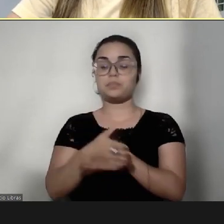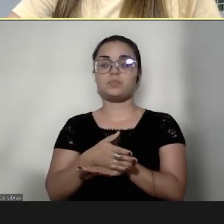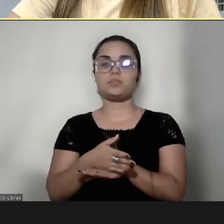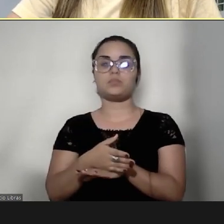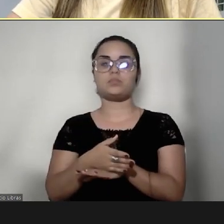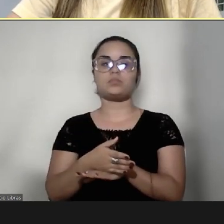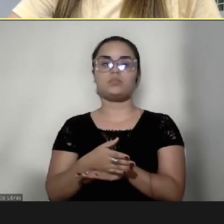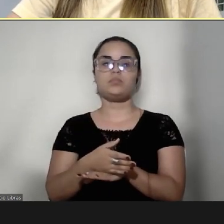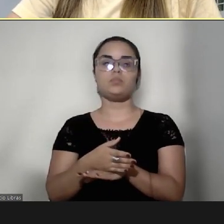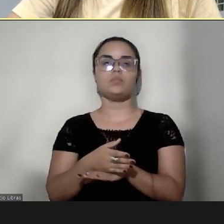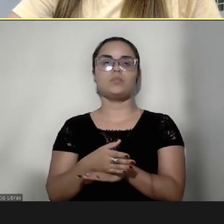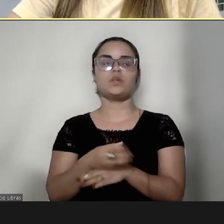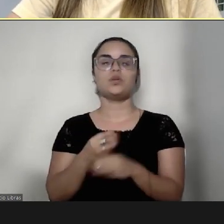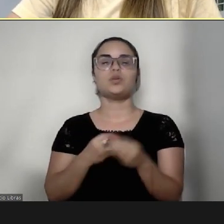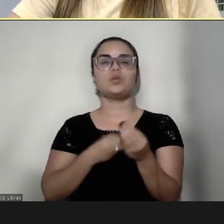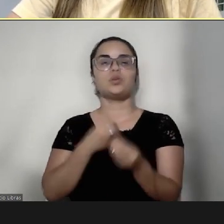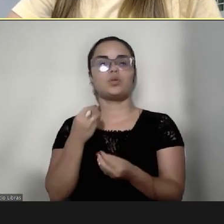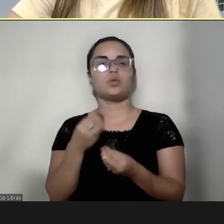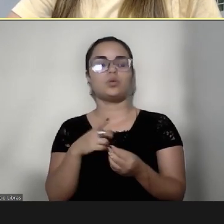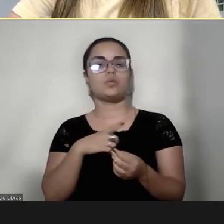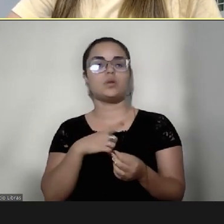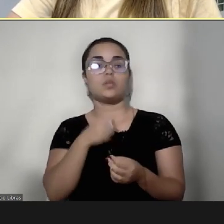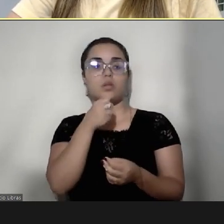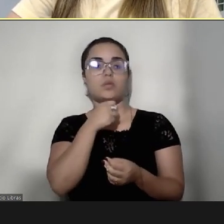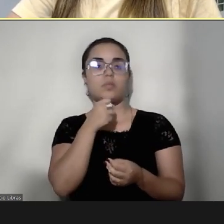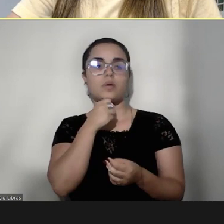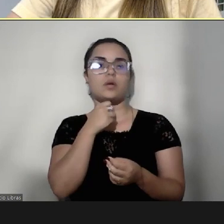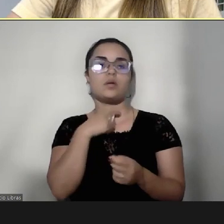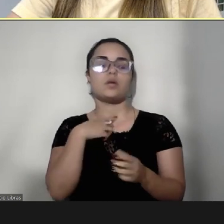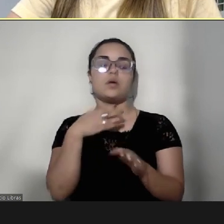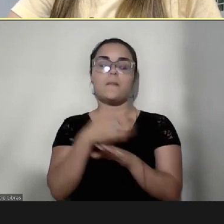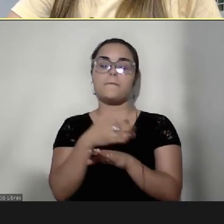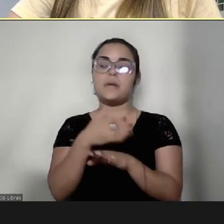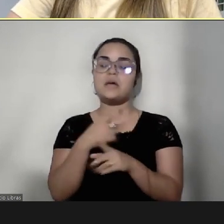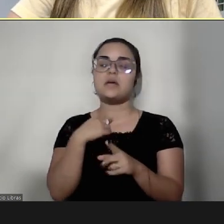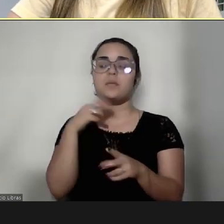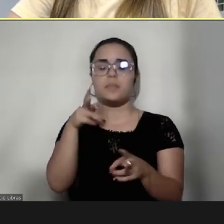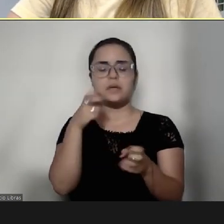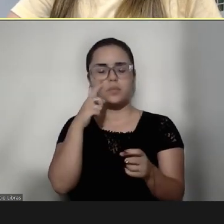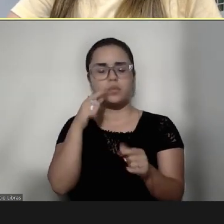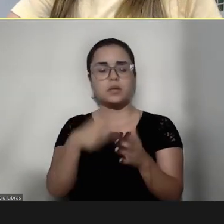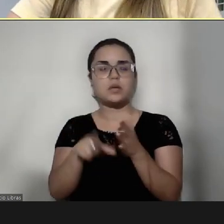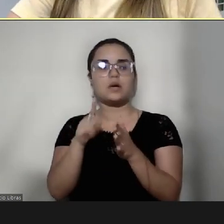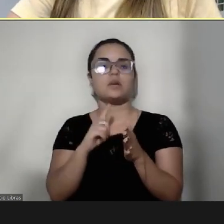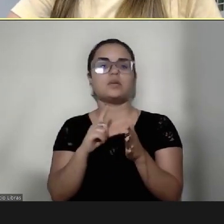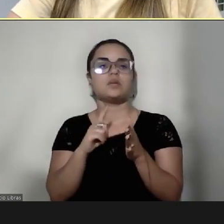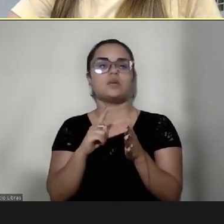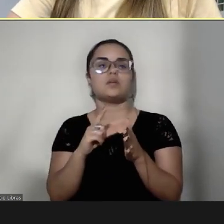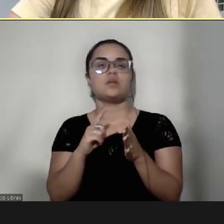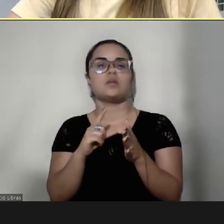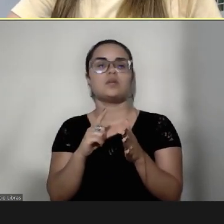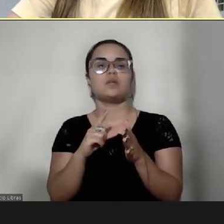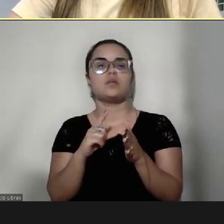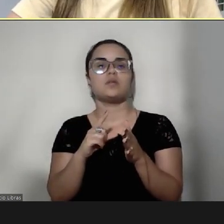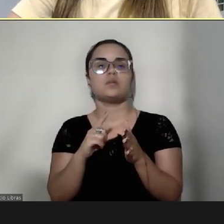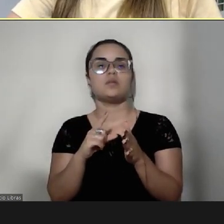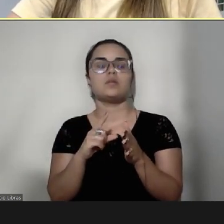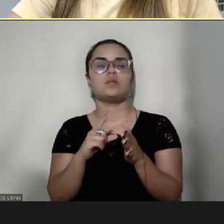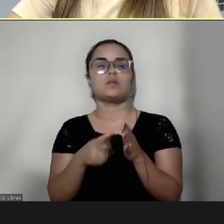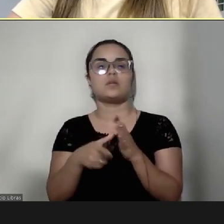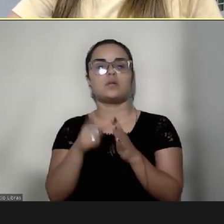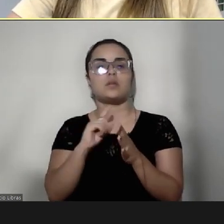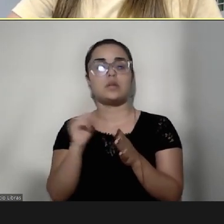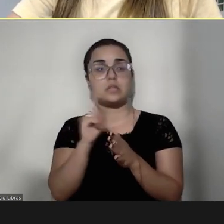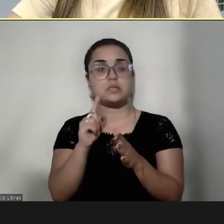avó de um adolescente com síndrome de Down e percebo que antes não, que antes não, que antes não,